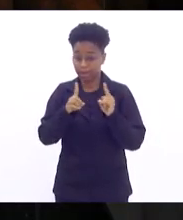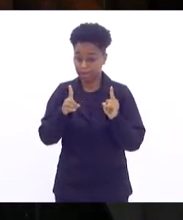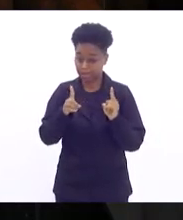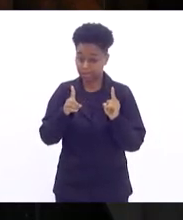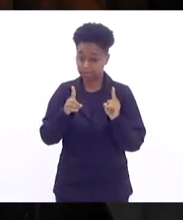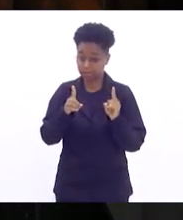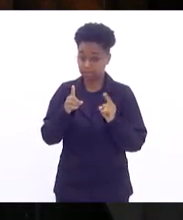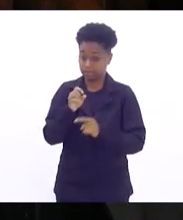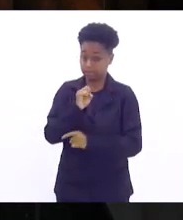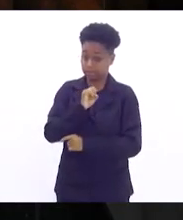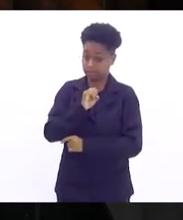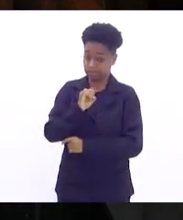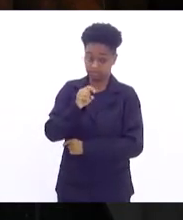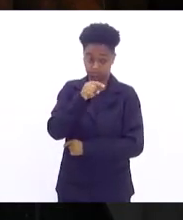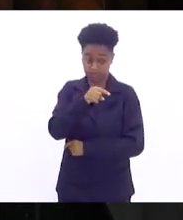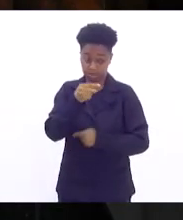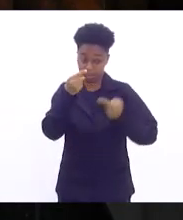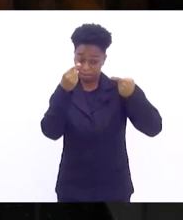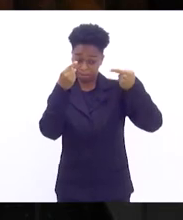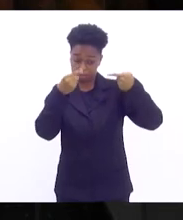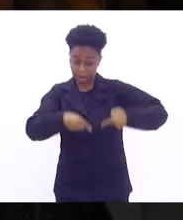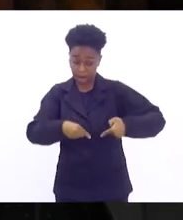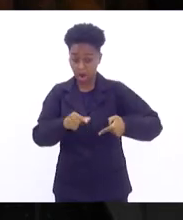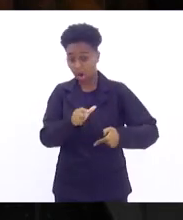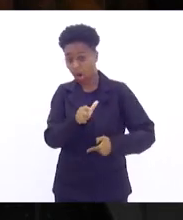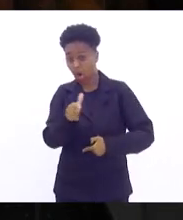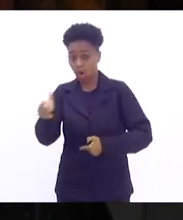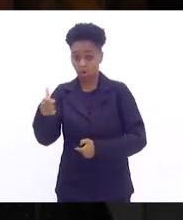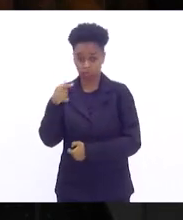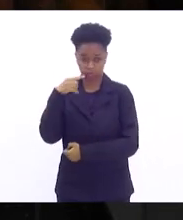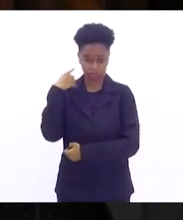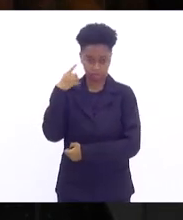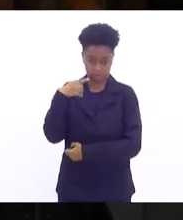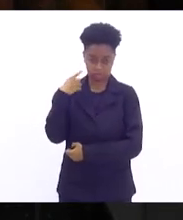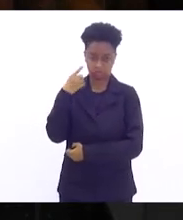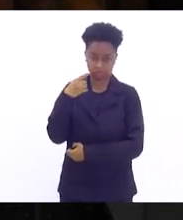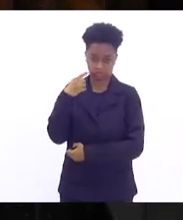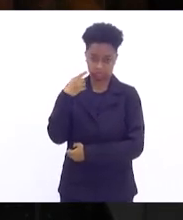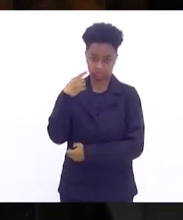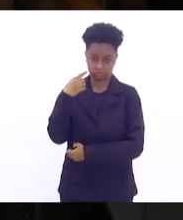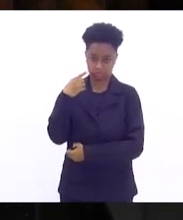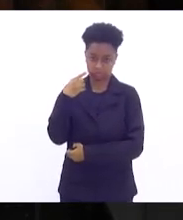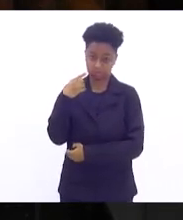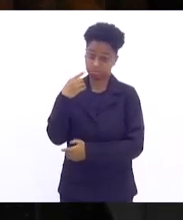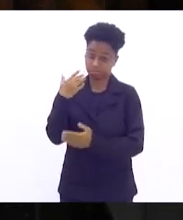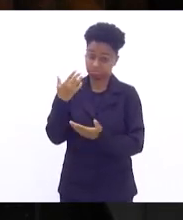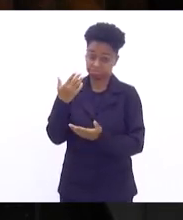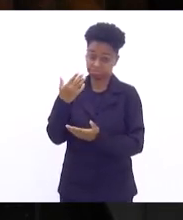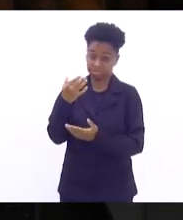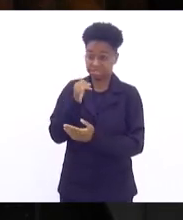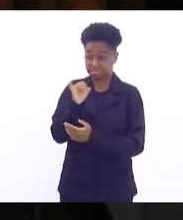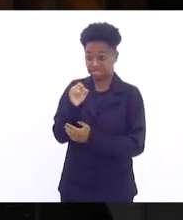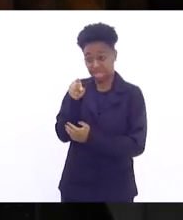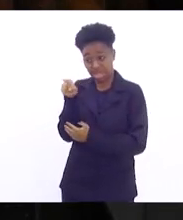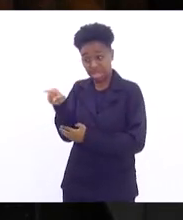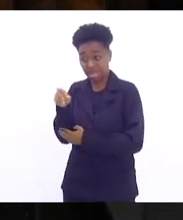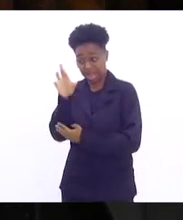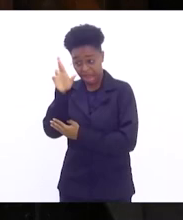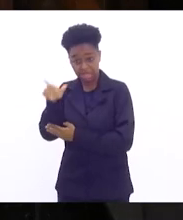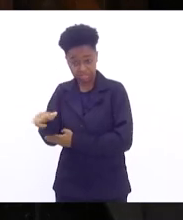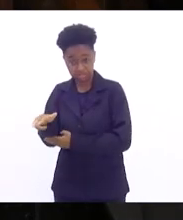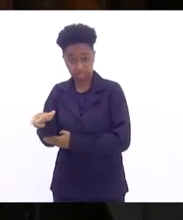excelência está em disputa com outro parlamentar, a razão esteja com outro parlamentar,